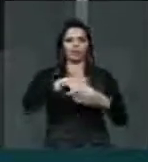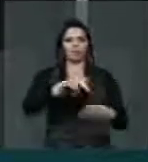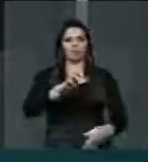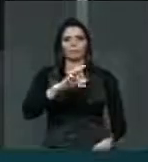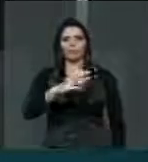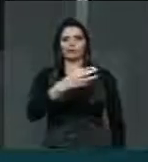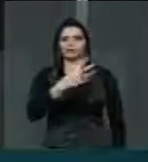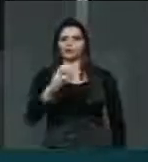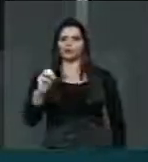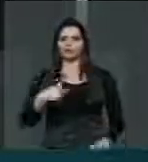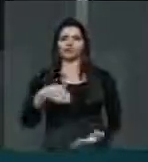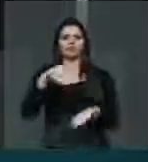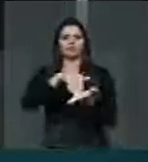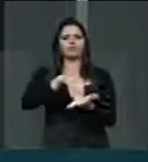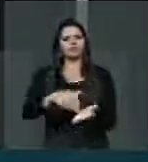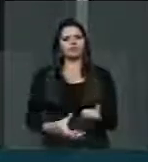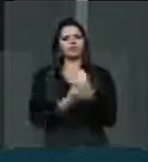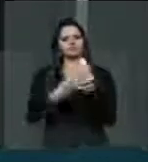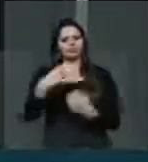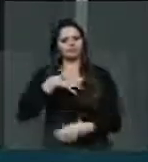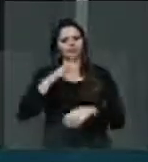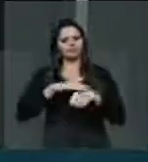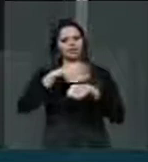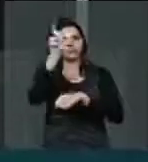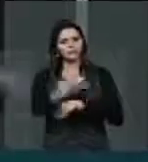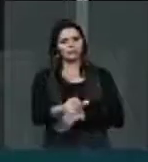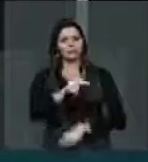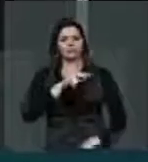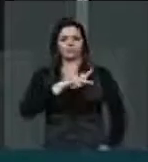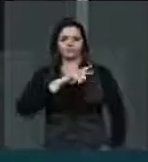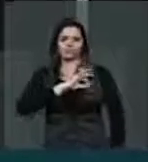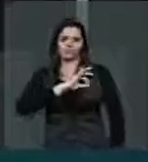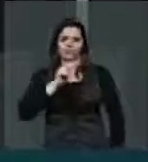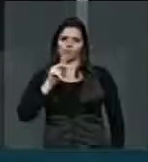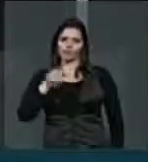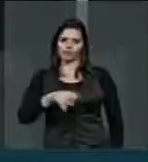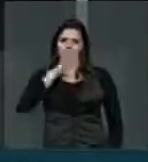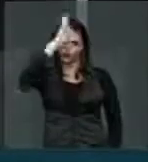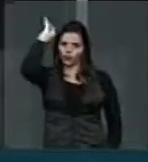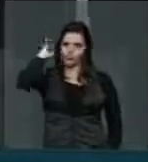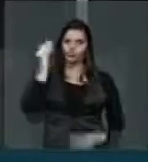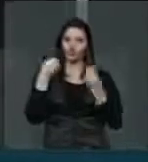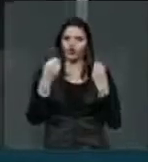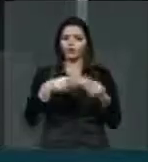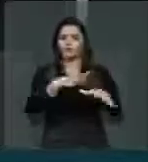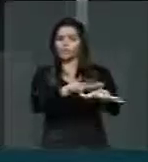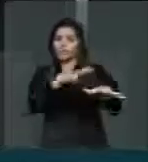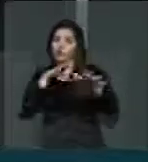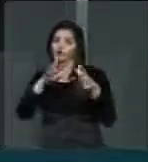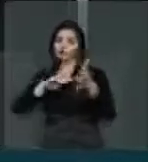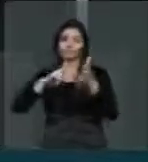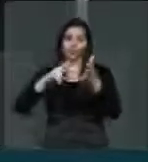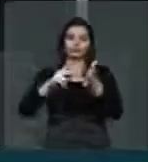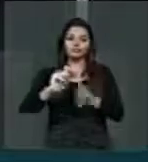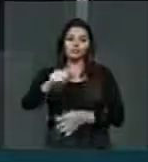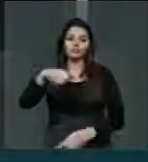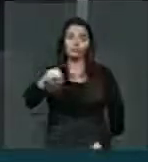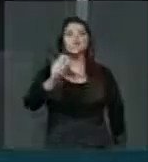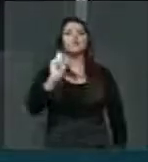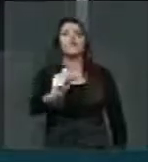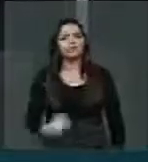para garantir um mil de condições para policiais militares e corpo de bombeiros. Estas manifestações, seu presidente,